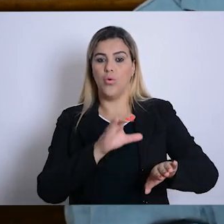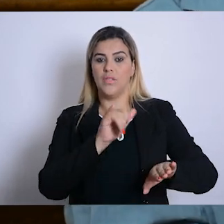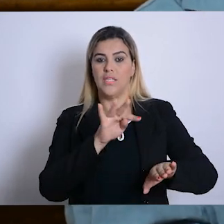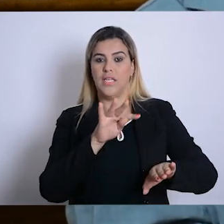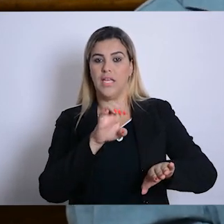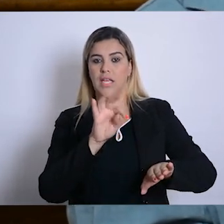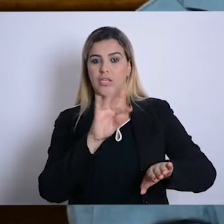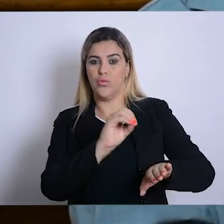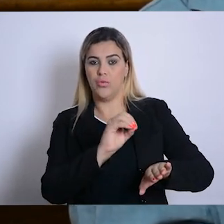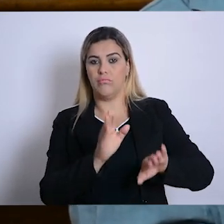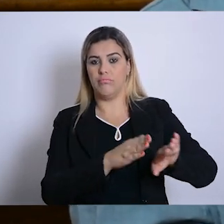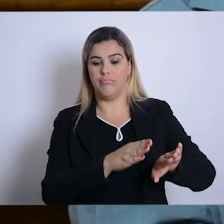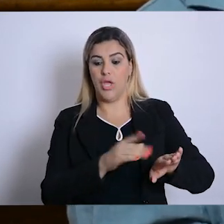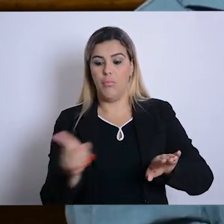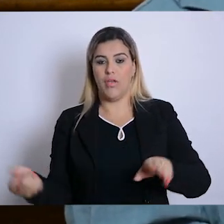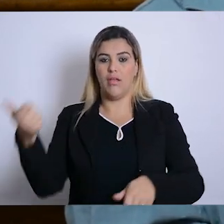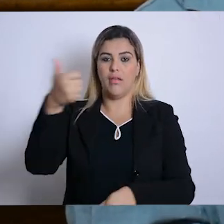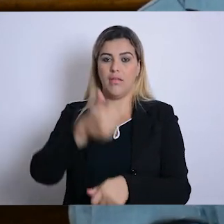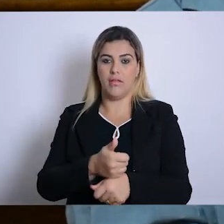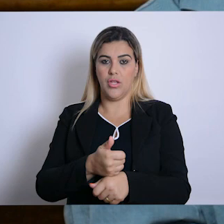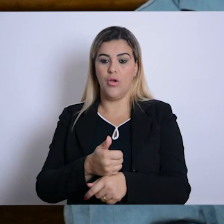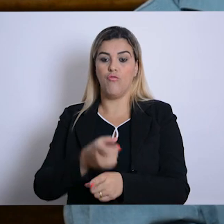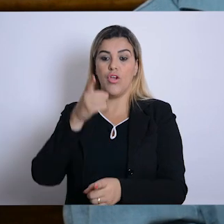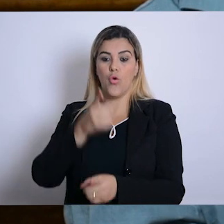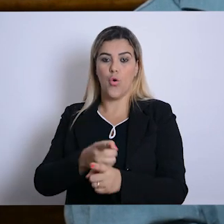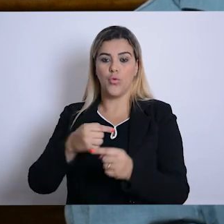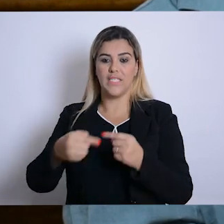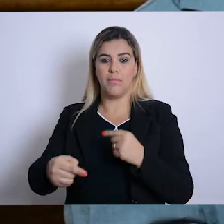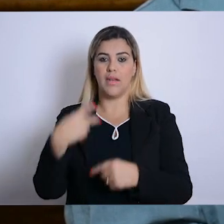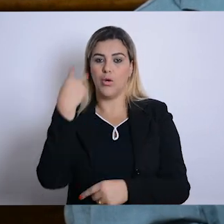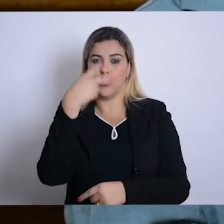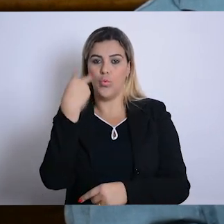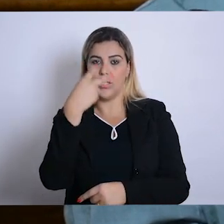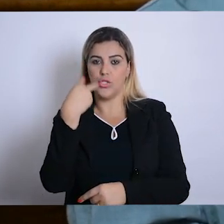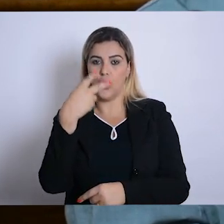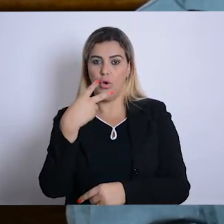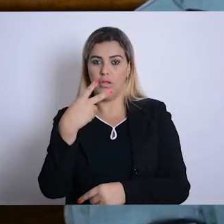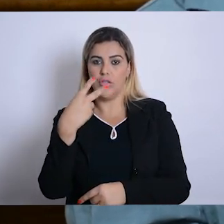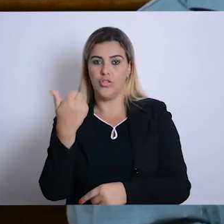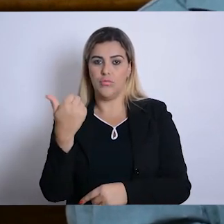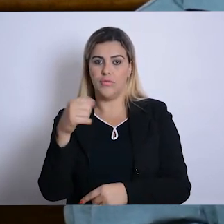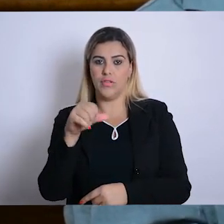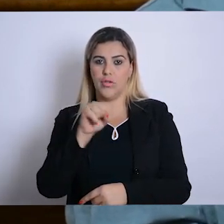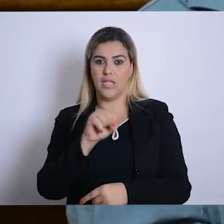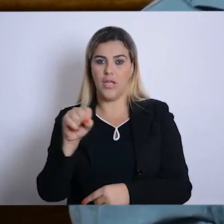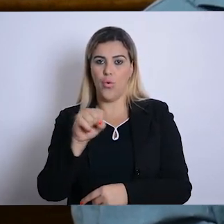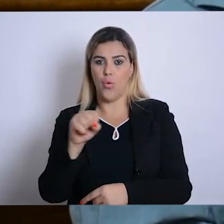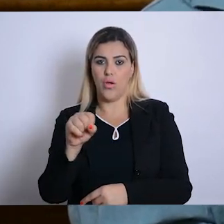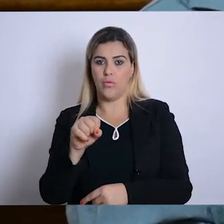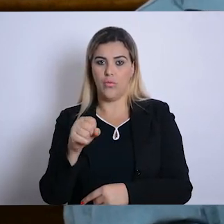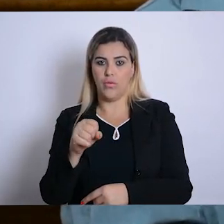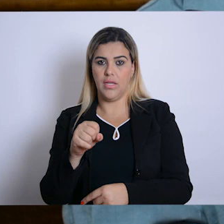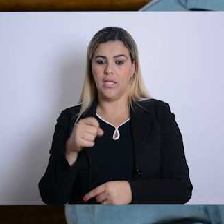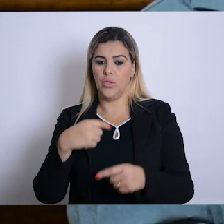numa formatação de encontro semanal de duas horas, desde 88, que nunca faltou uma semana